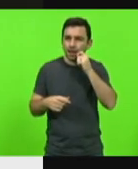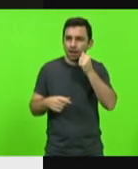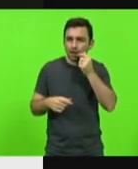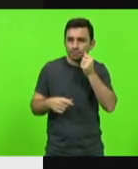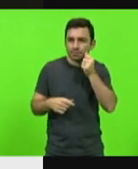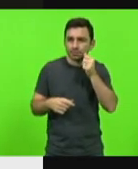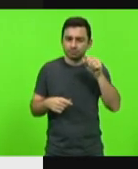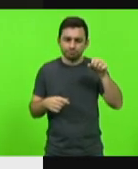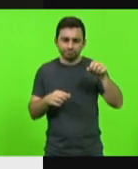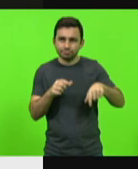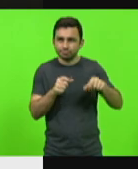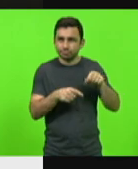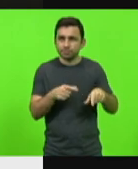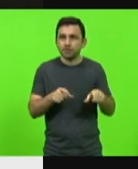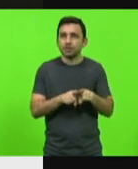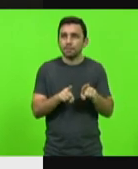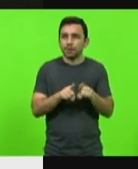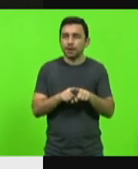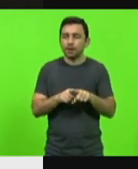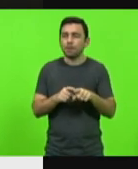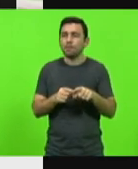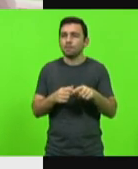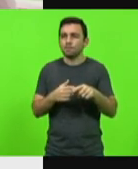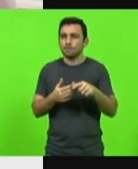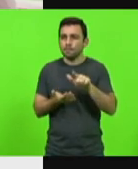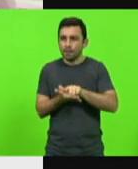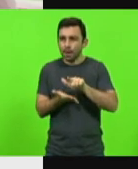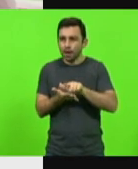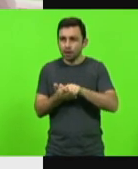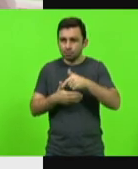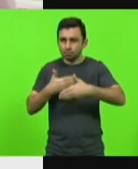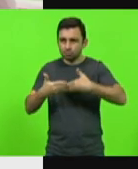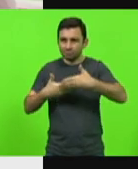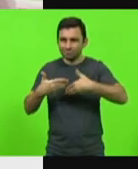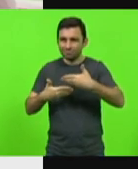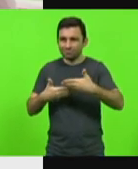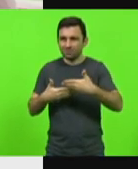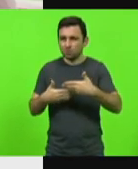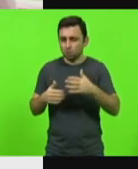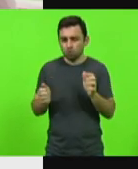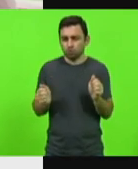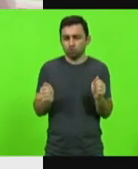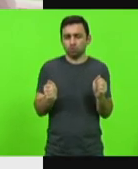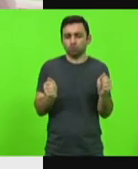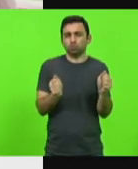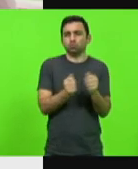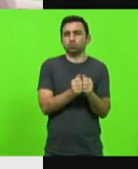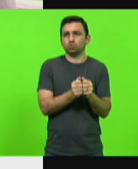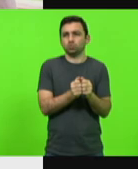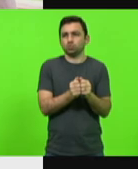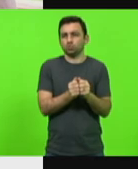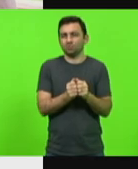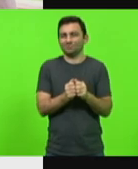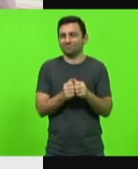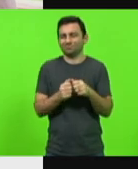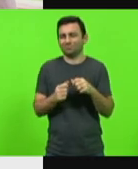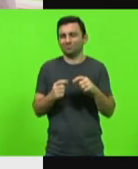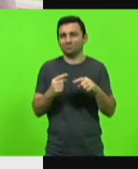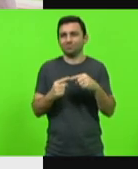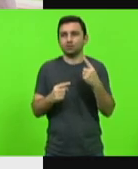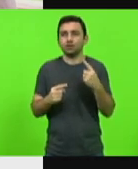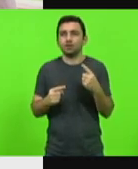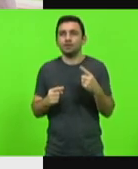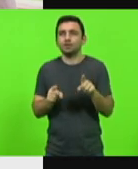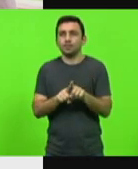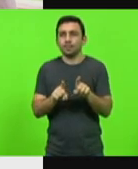banheiro, aquele rolo do papel higiênico não vai junto com o papel higiênico. as alunas é